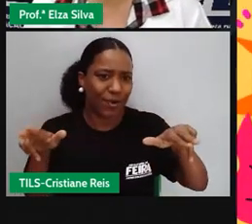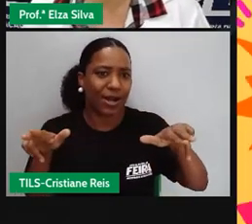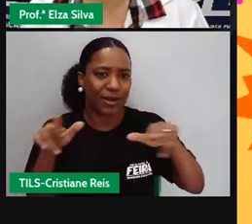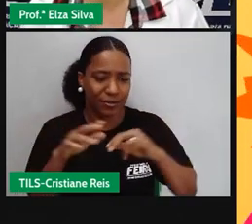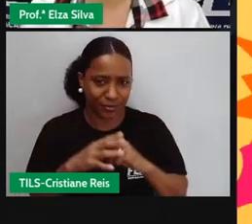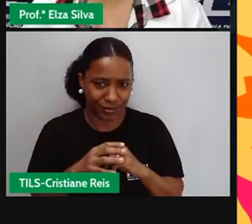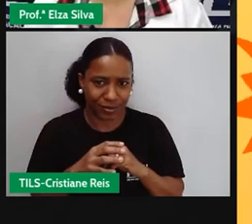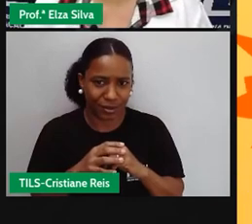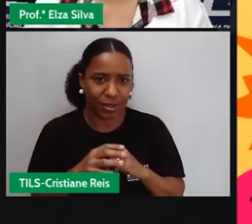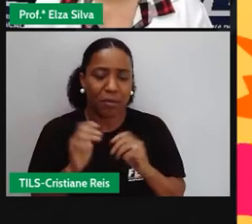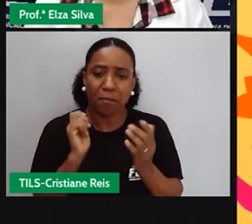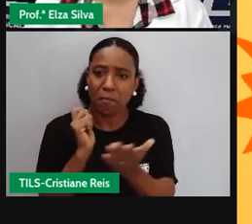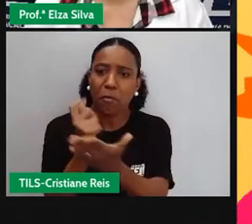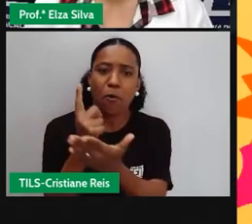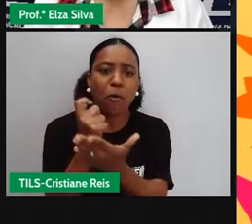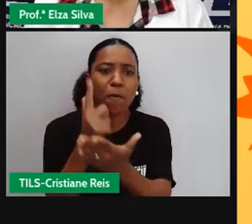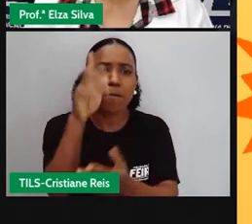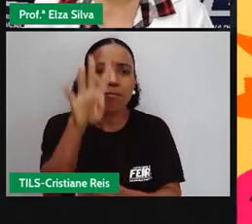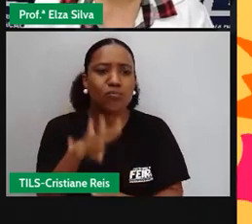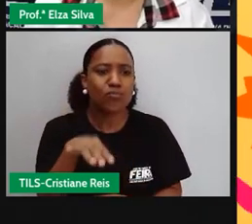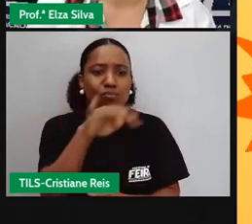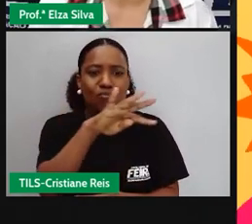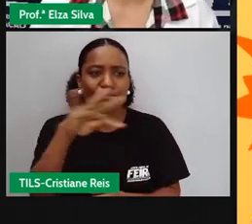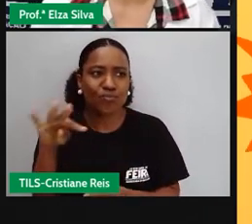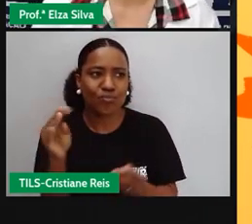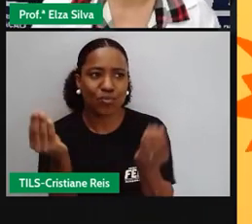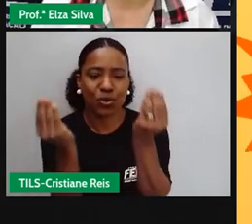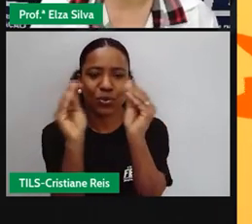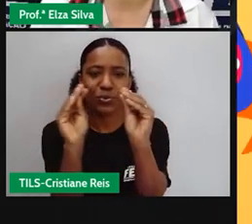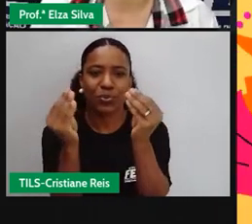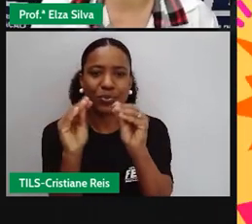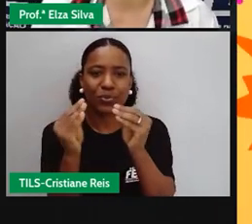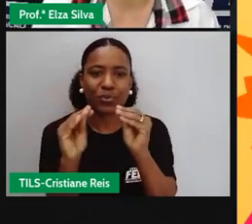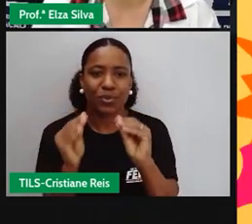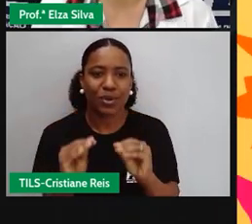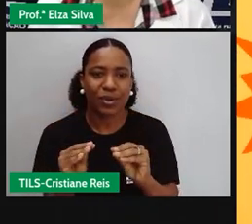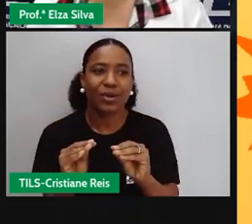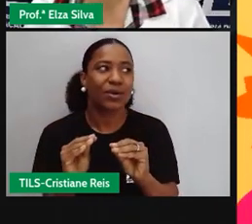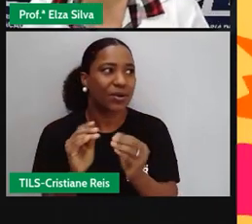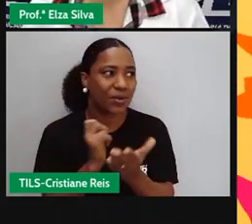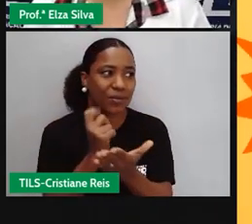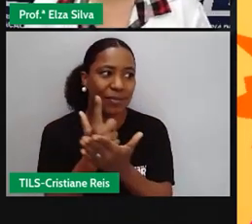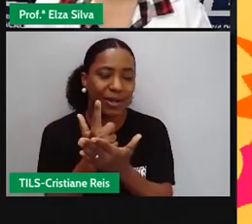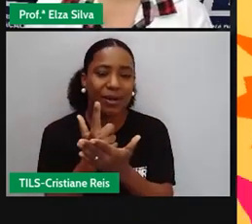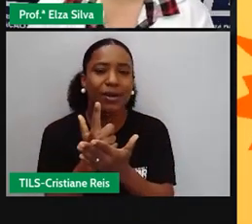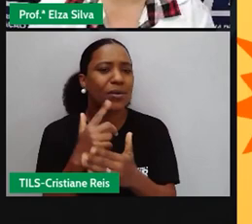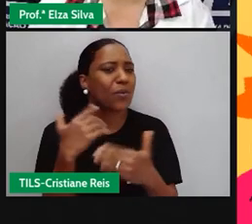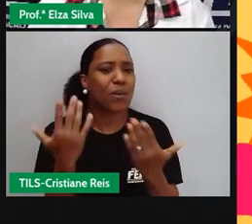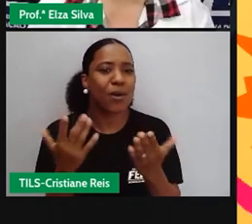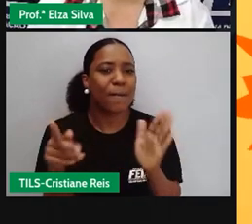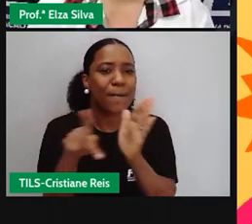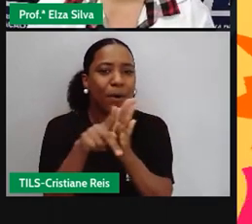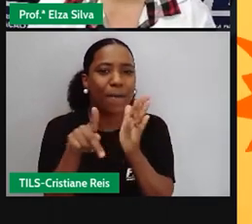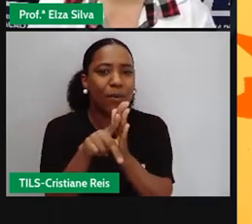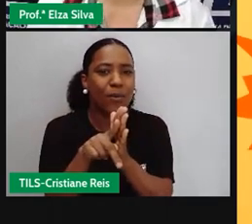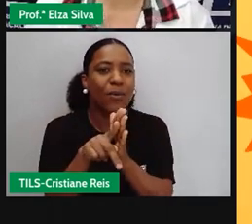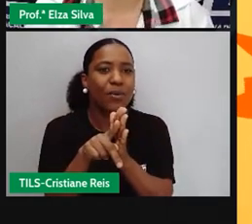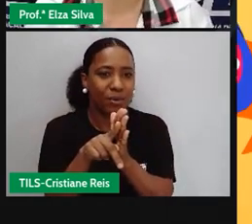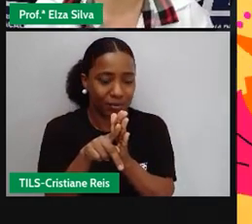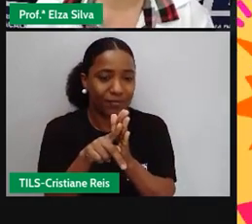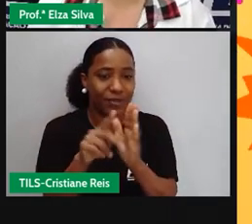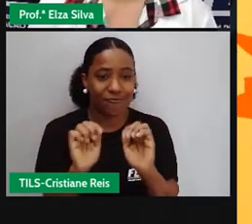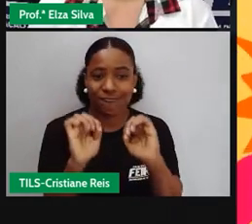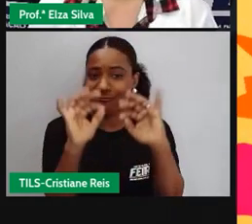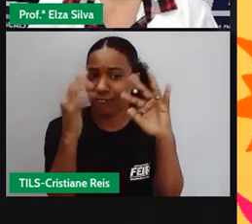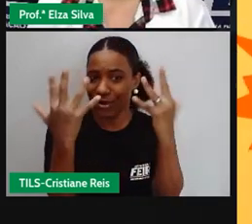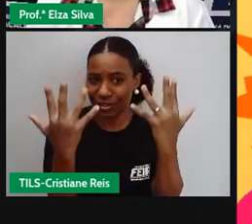vocês podem comprar. E decidir quais itens farão parte das famílias das